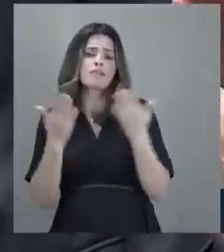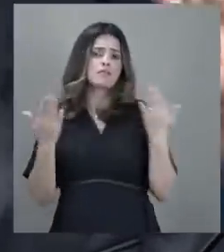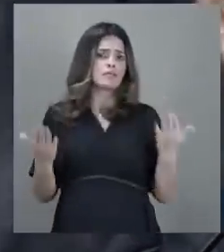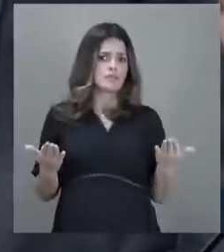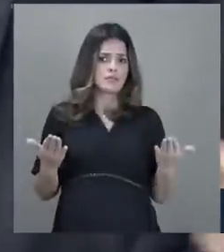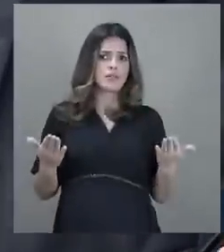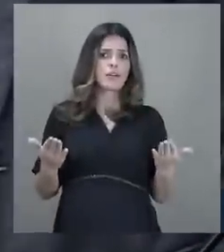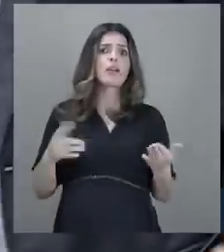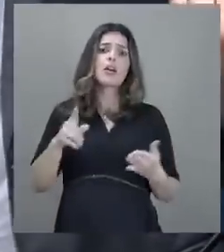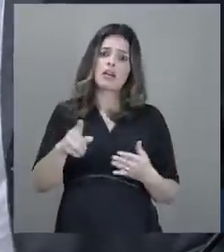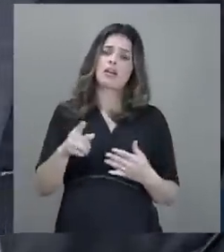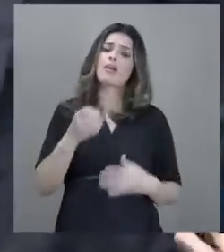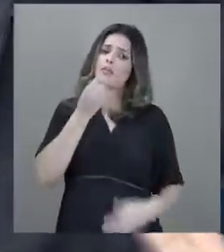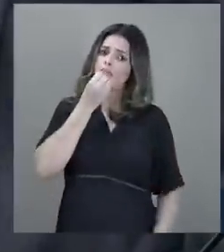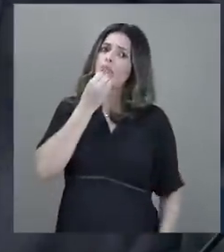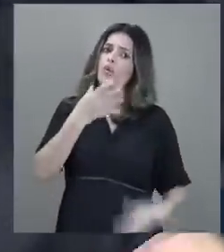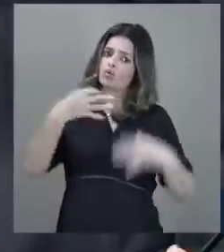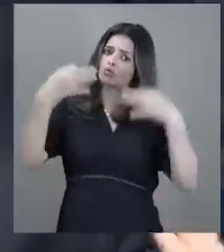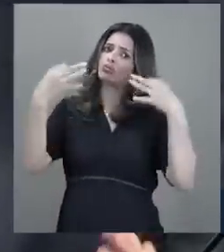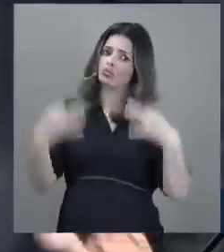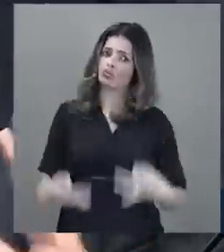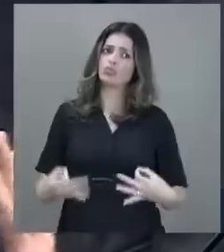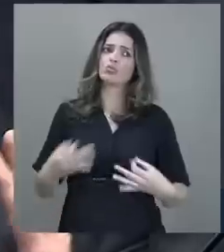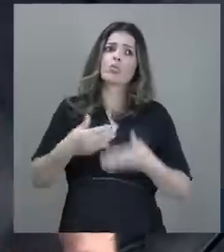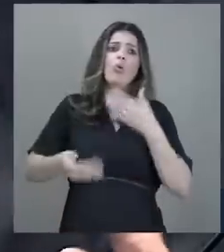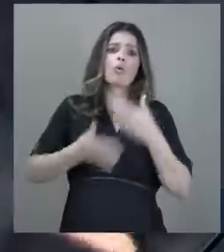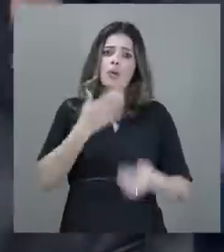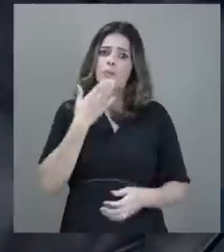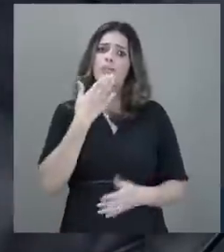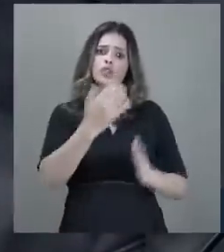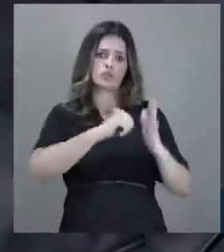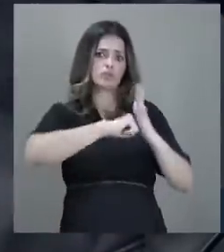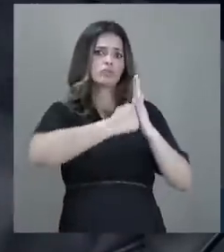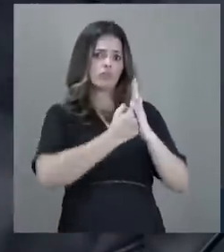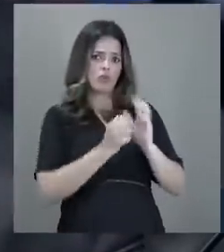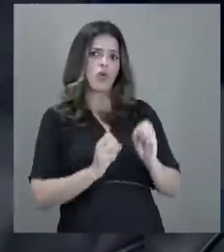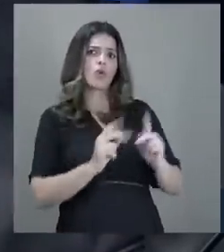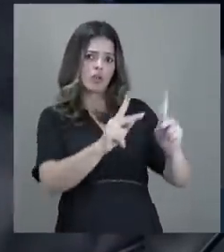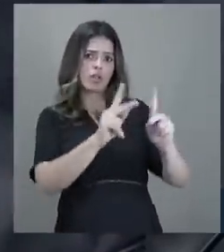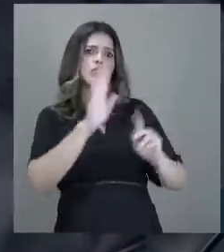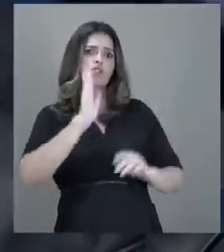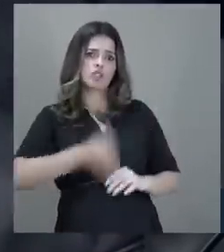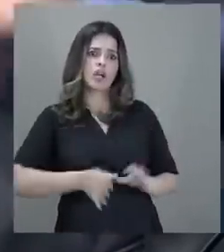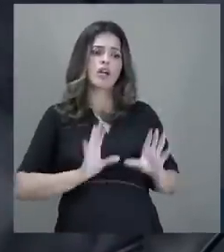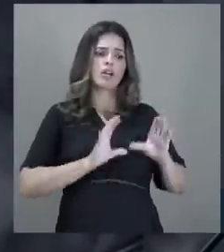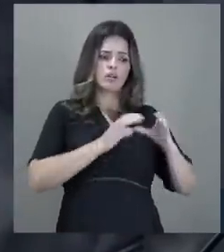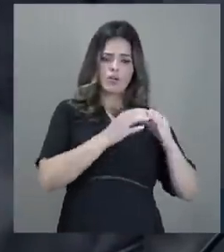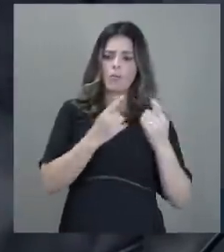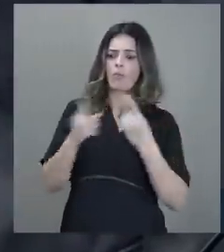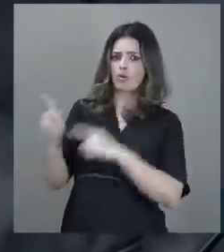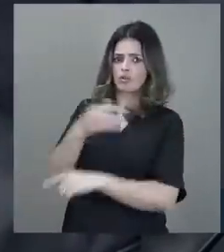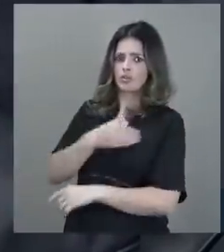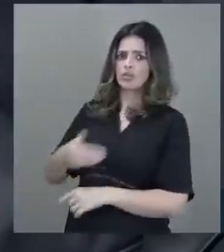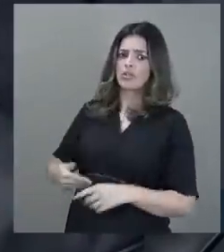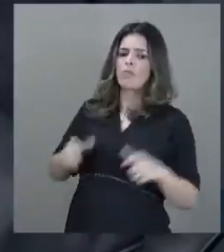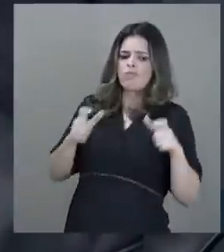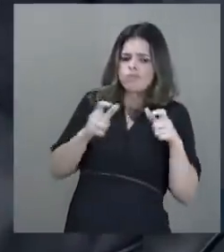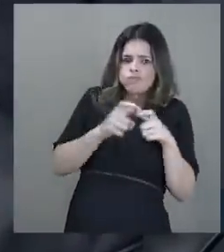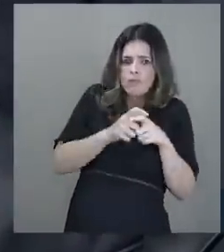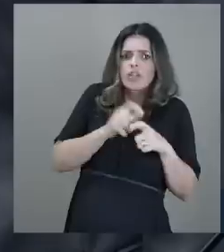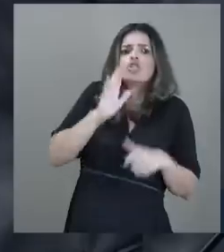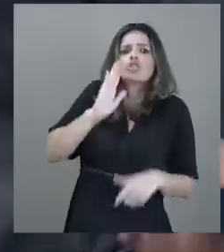É razoável, é justificável qualquer pedido de obstrução. Faz parte, já fui oposição, já fui minoria nessa casa.